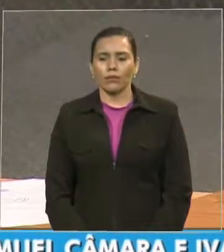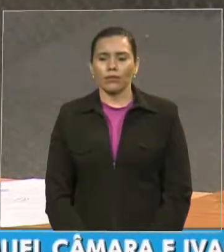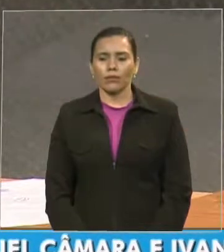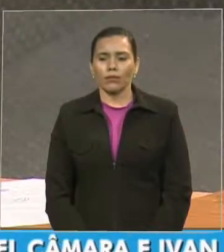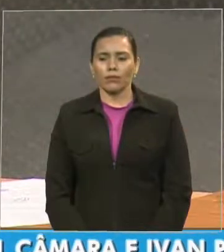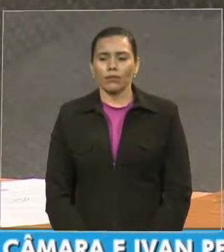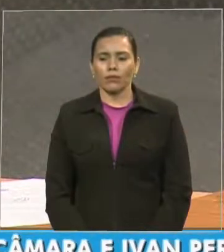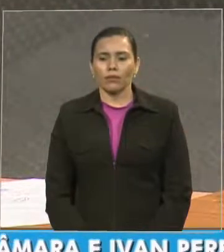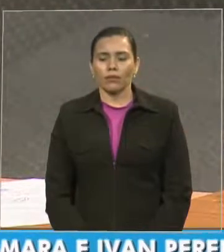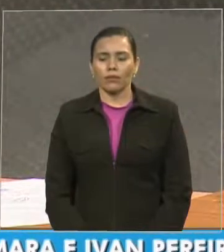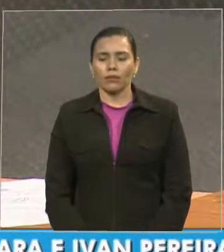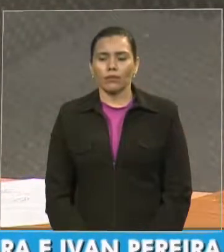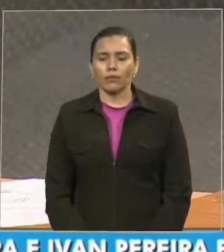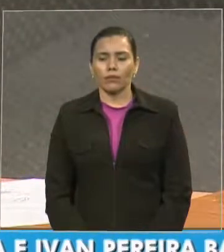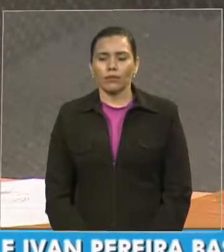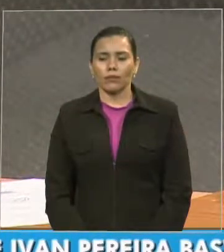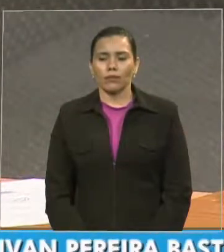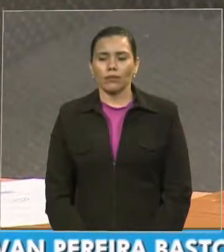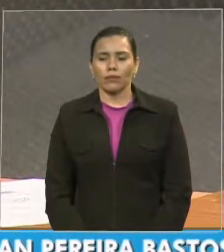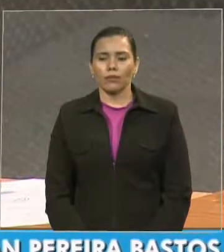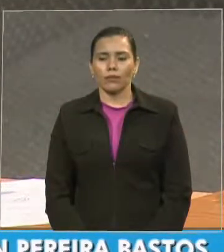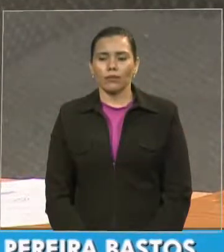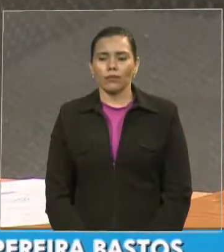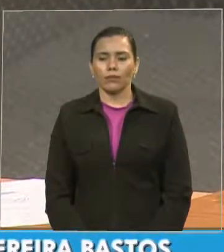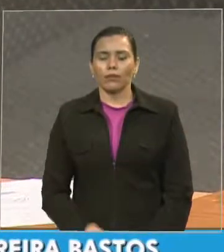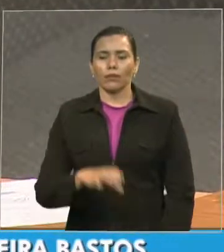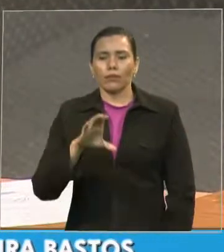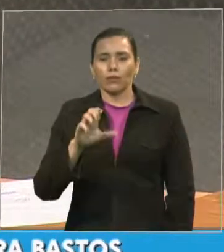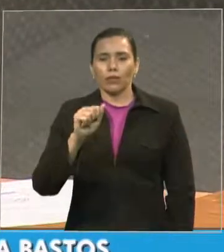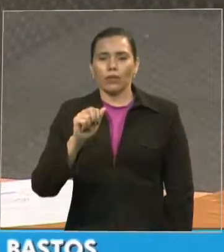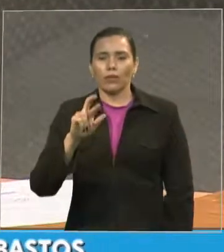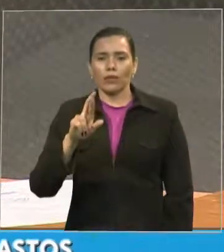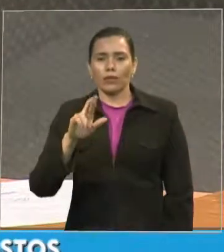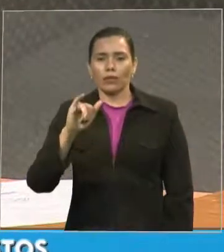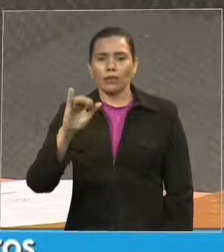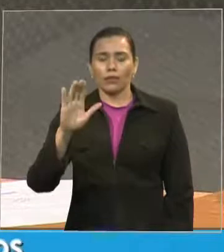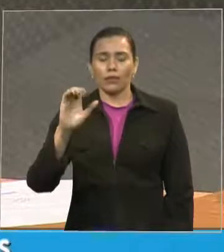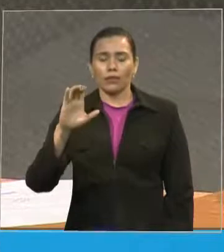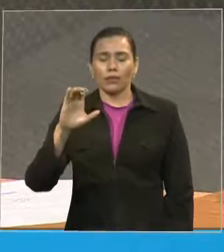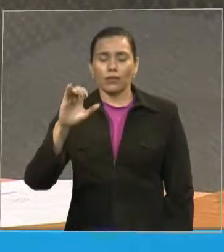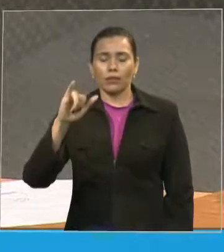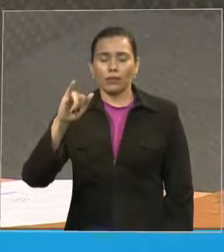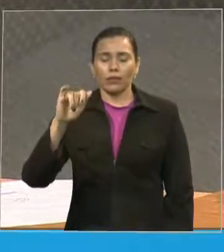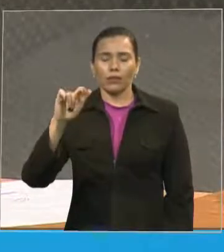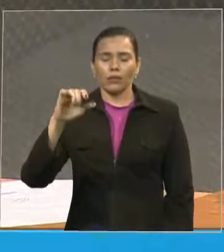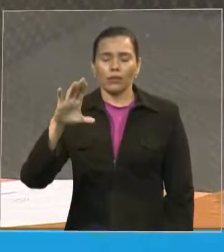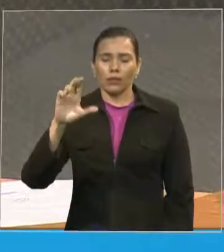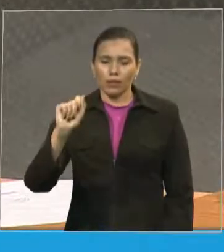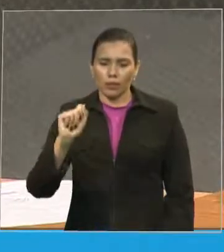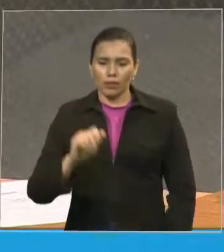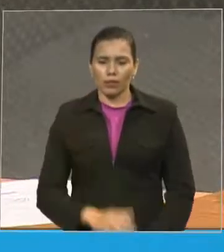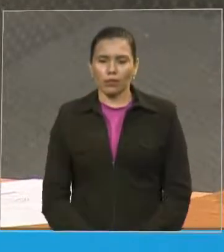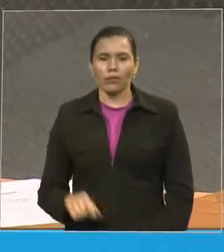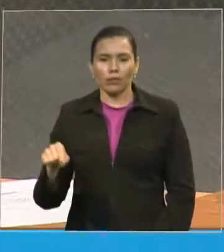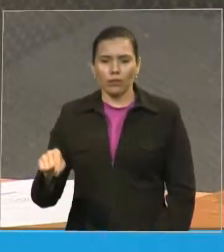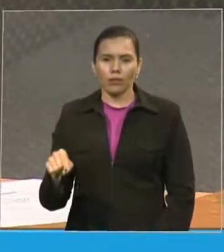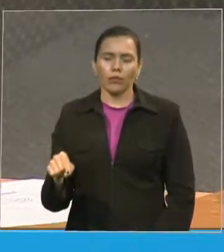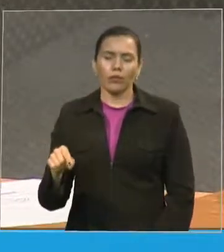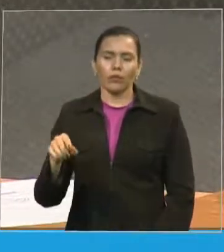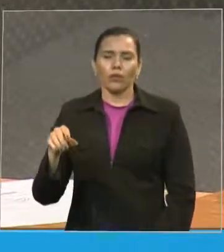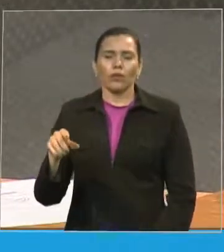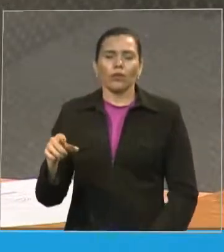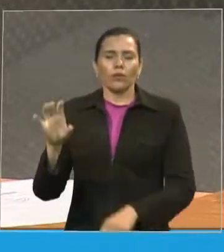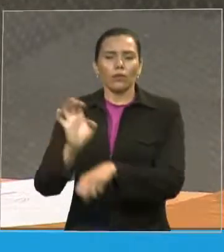Na cidade de Cariacica, no Espírito Santo. Casada com Sara Vieira de Sousa